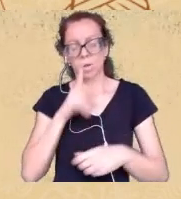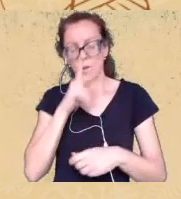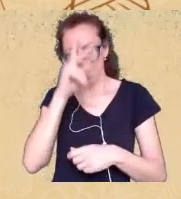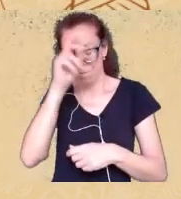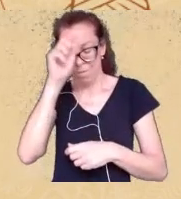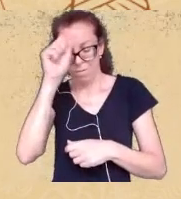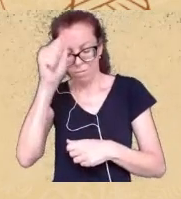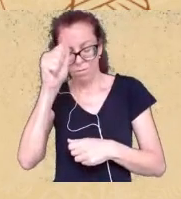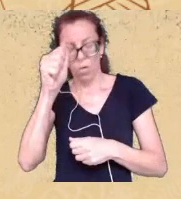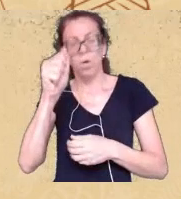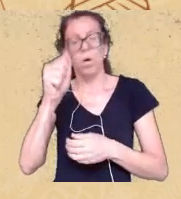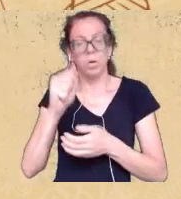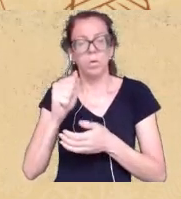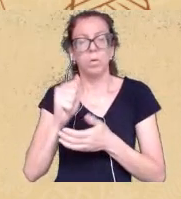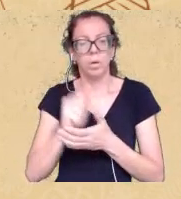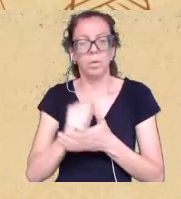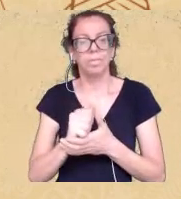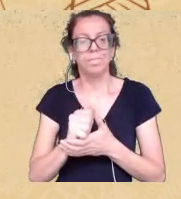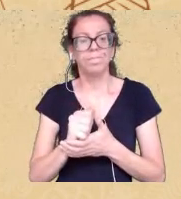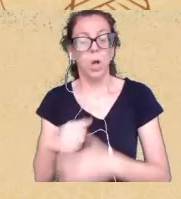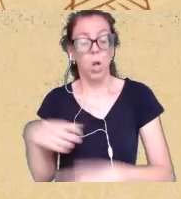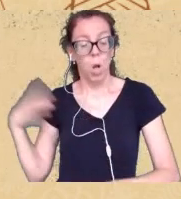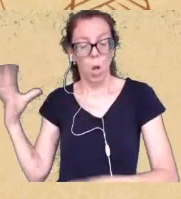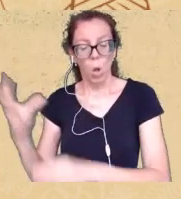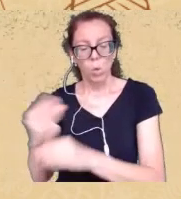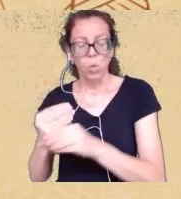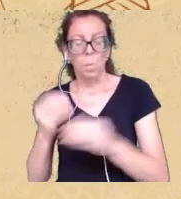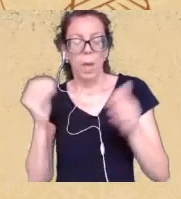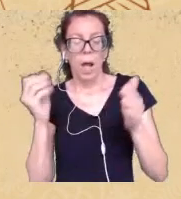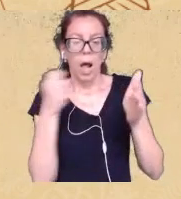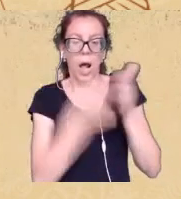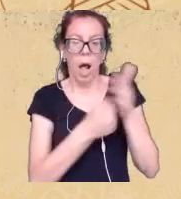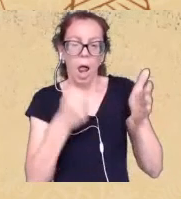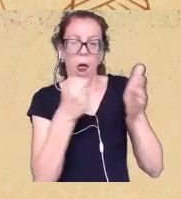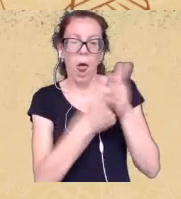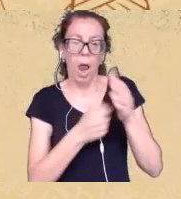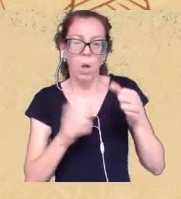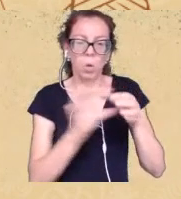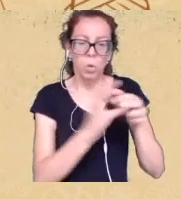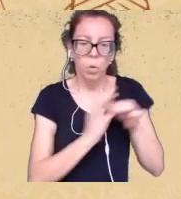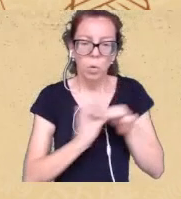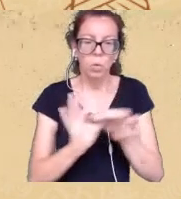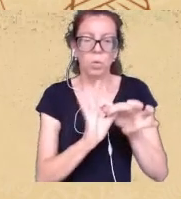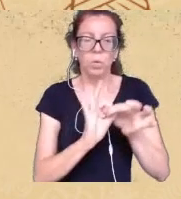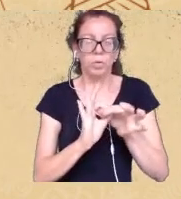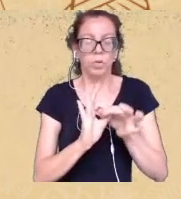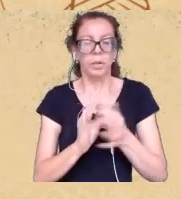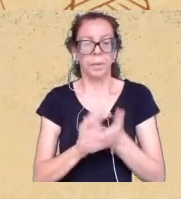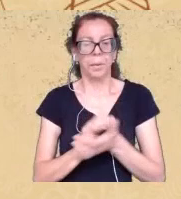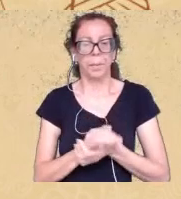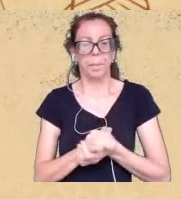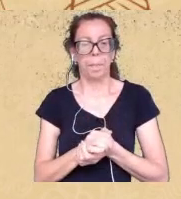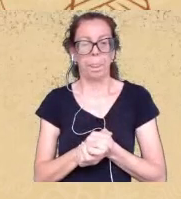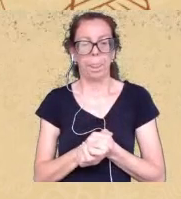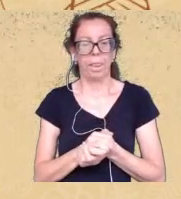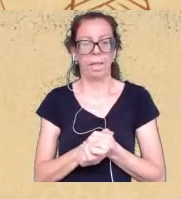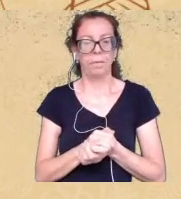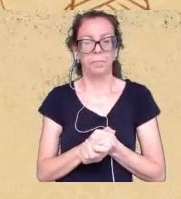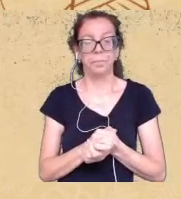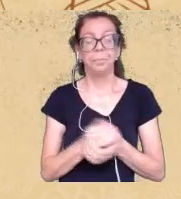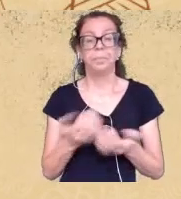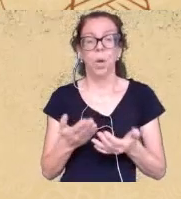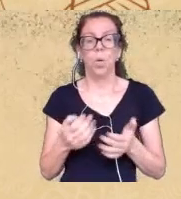possam somar na luta coletiva Reinaldo olha só o enfrentamento real